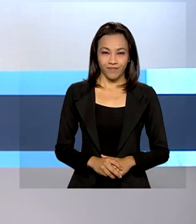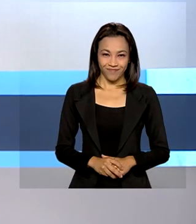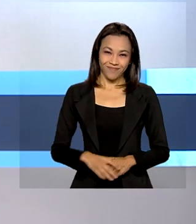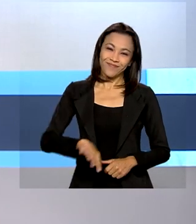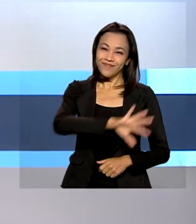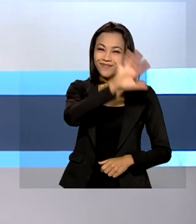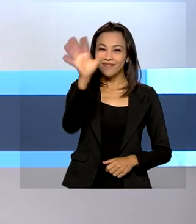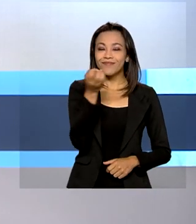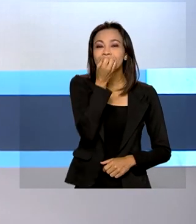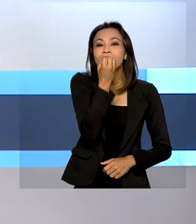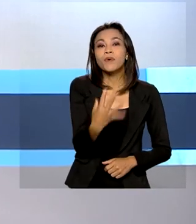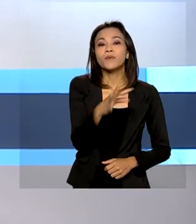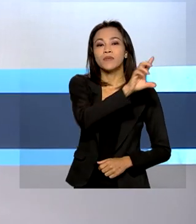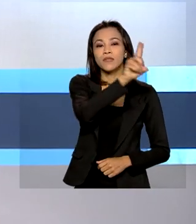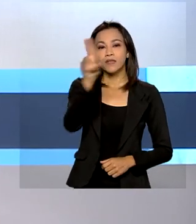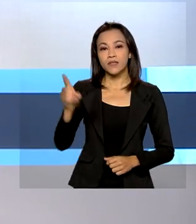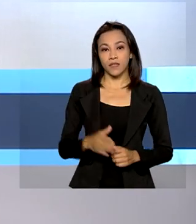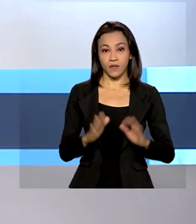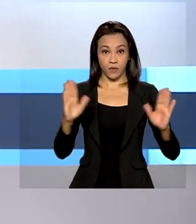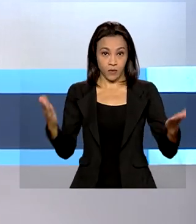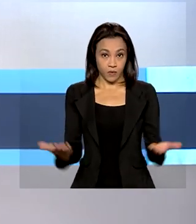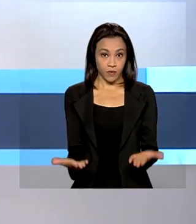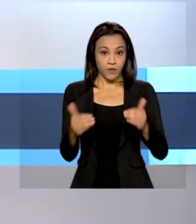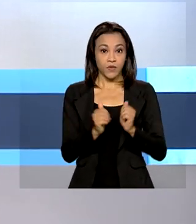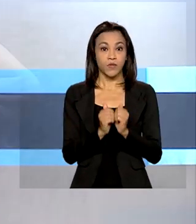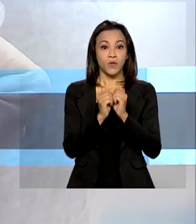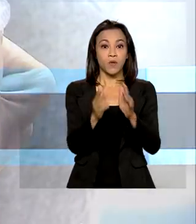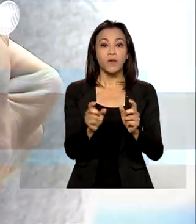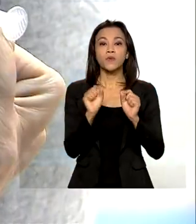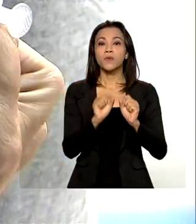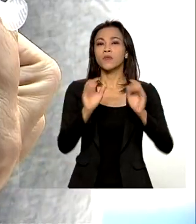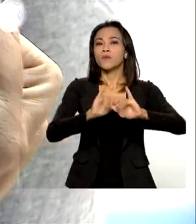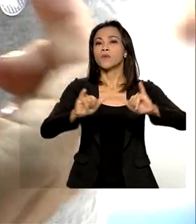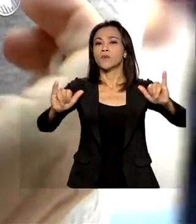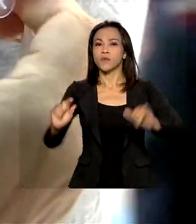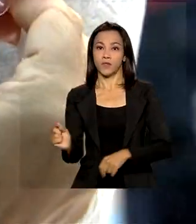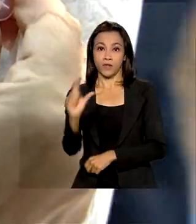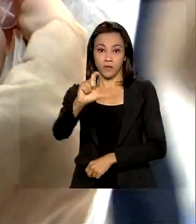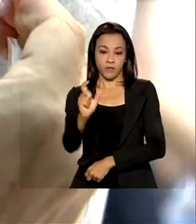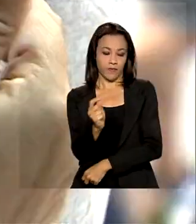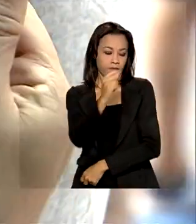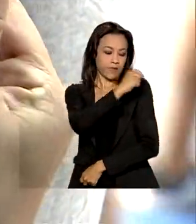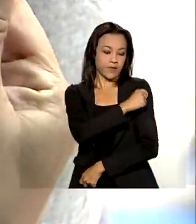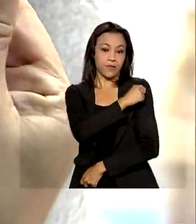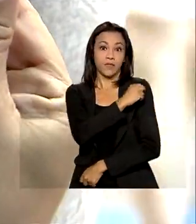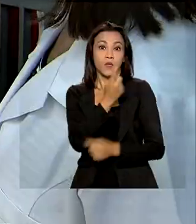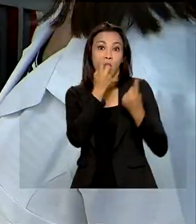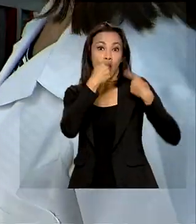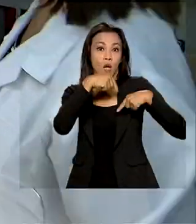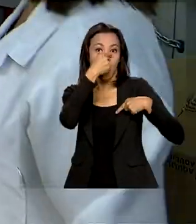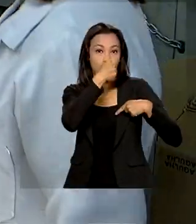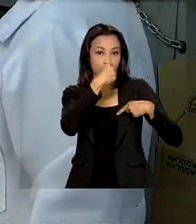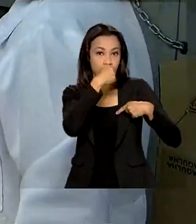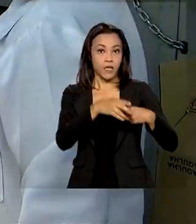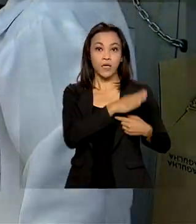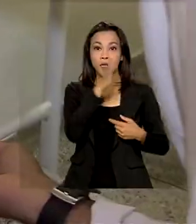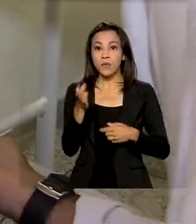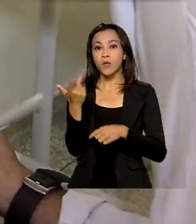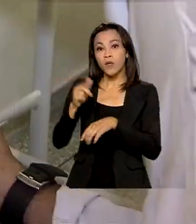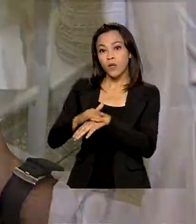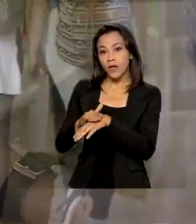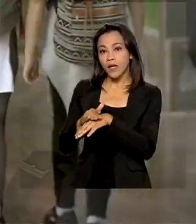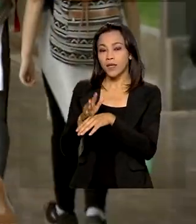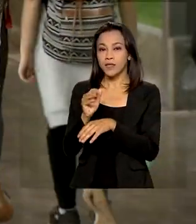Olá, bom dia! Começam hoje as campanhas de vacinação contra a gripe e contra o sarampo.